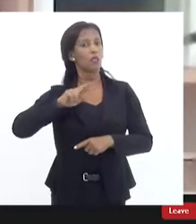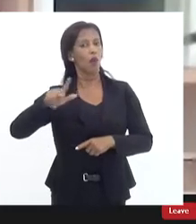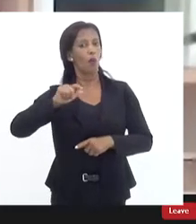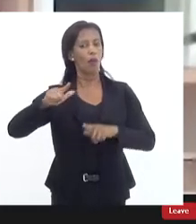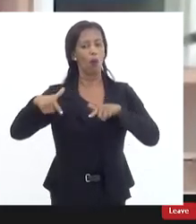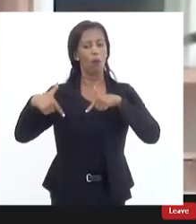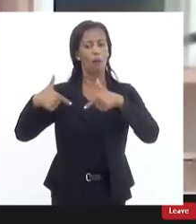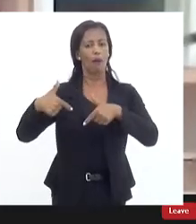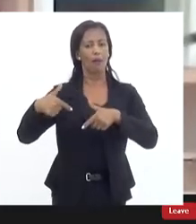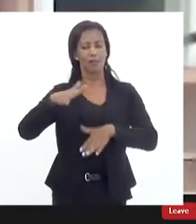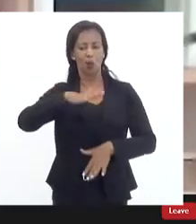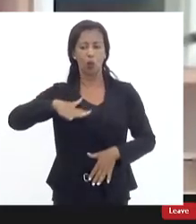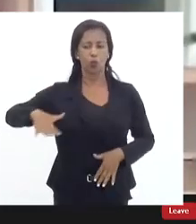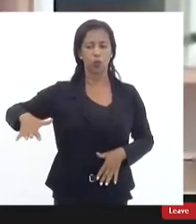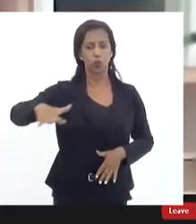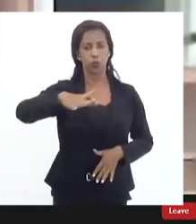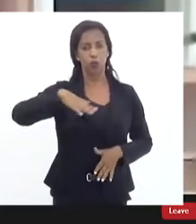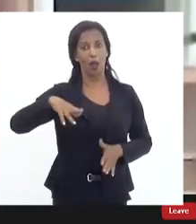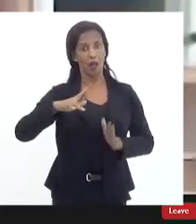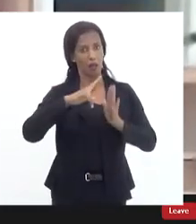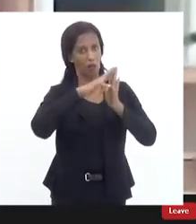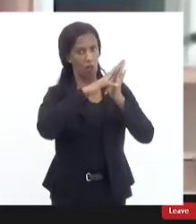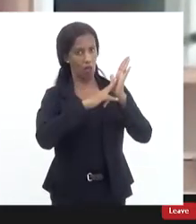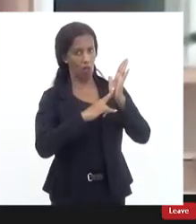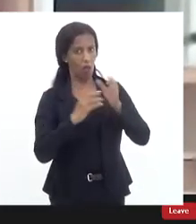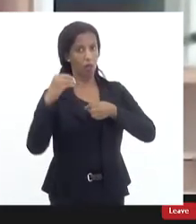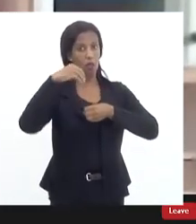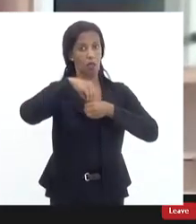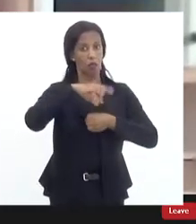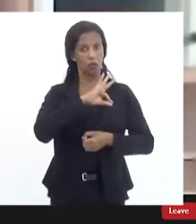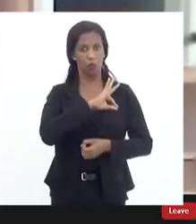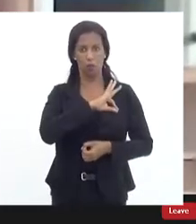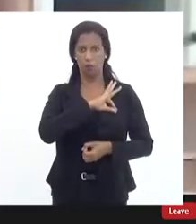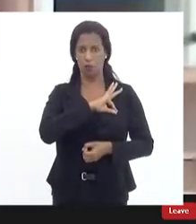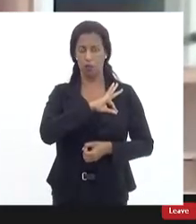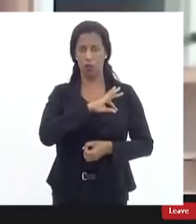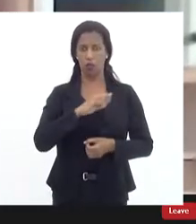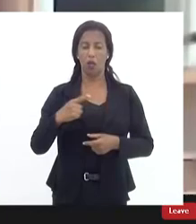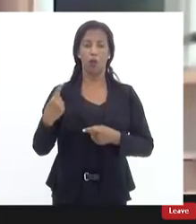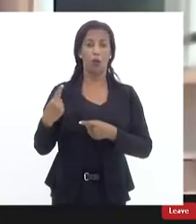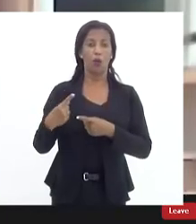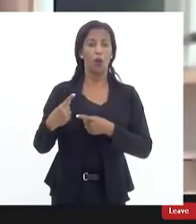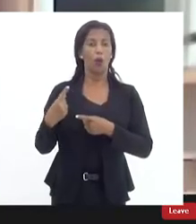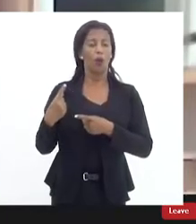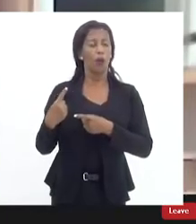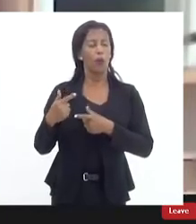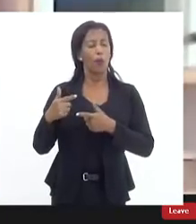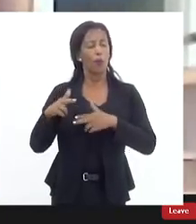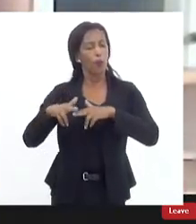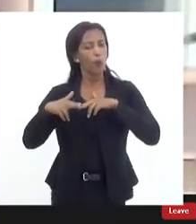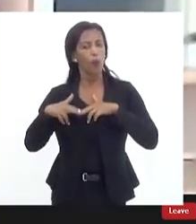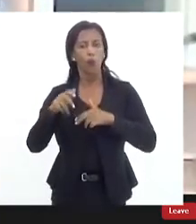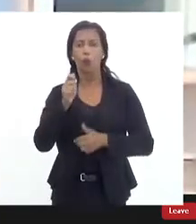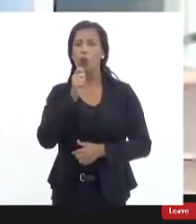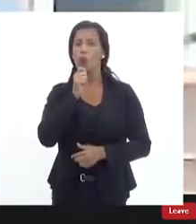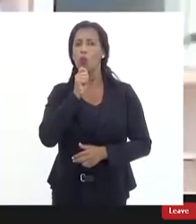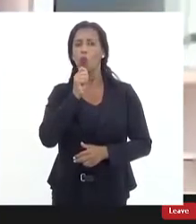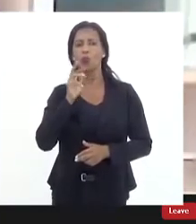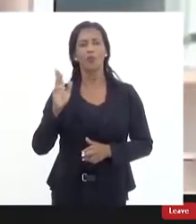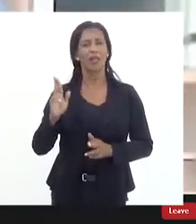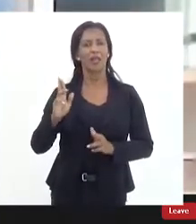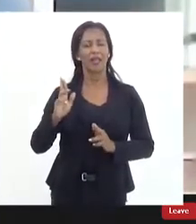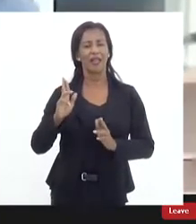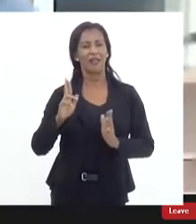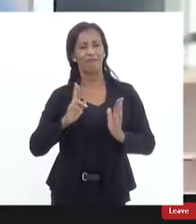policial dentro dos regulamentos internos das polícias e portanto não haveria irregularidade